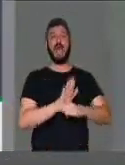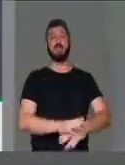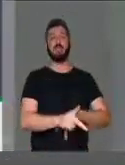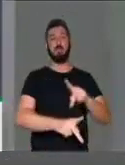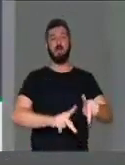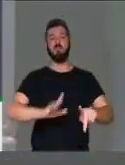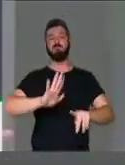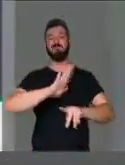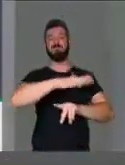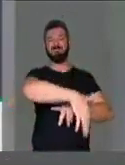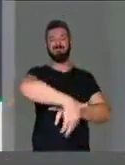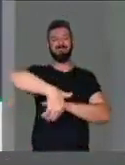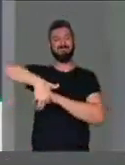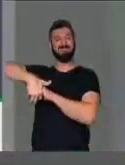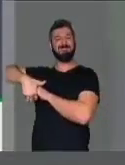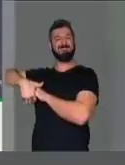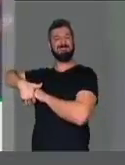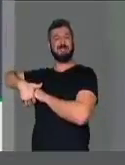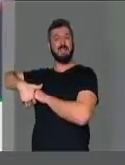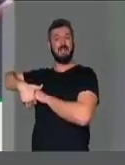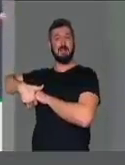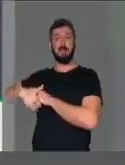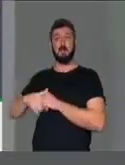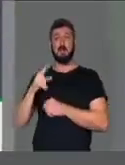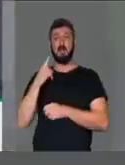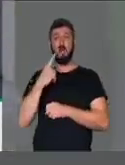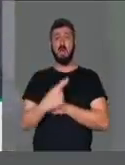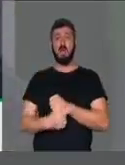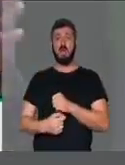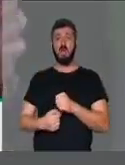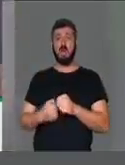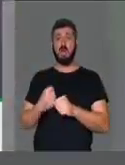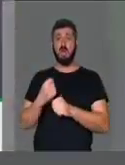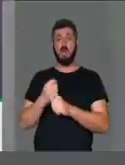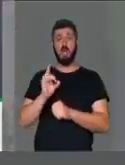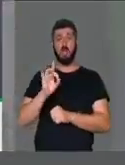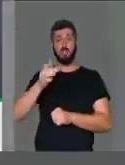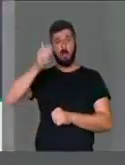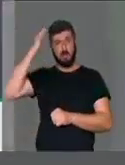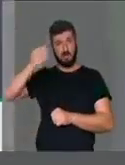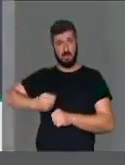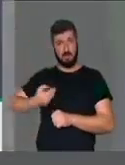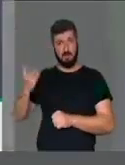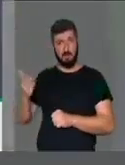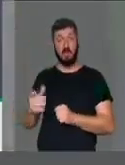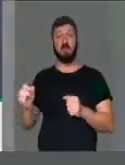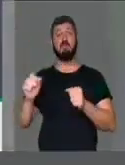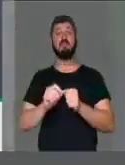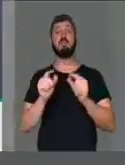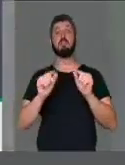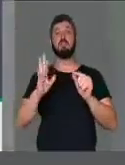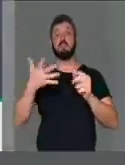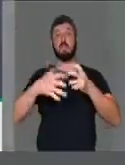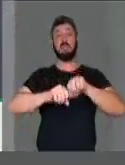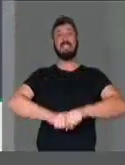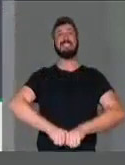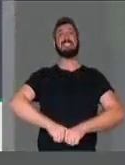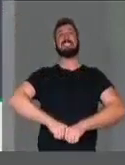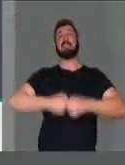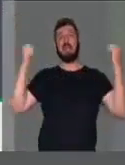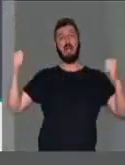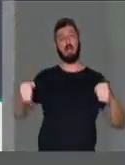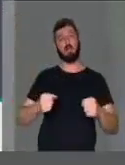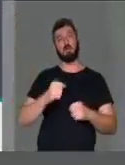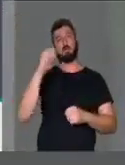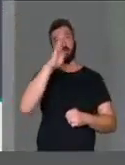o povo. Ora, ele só tem um pouco mais de um ano e em pouco mais de um ano está fazendo um estrago em